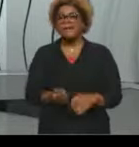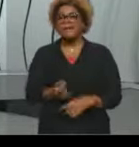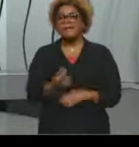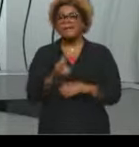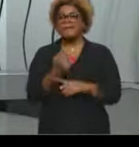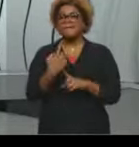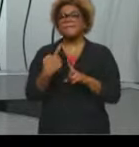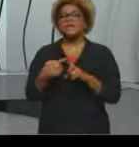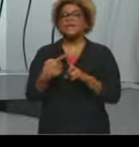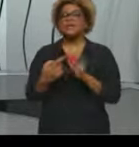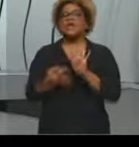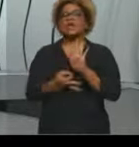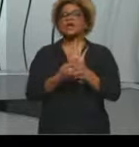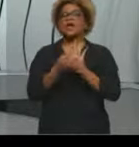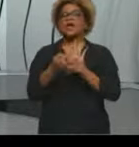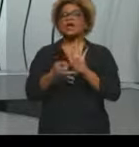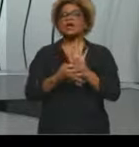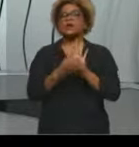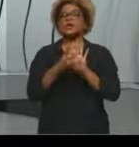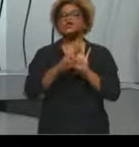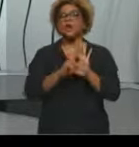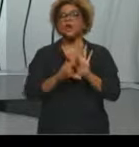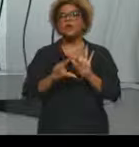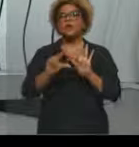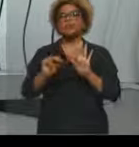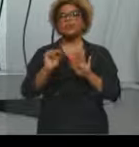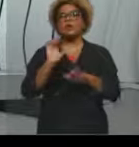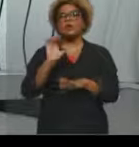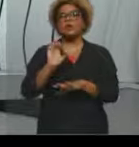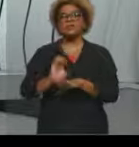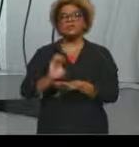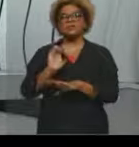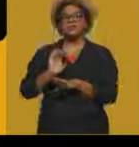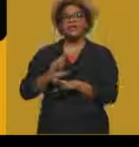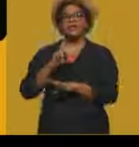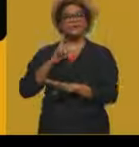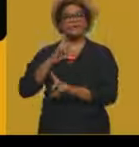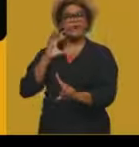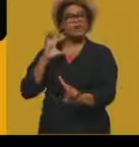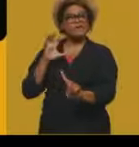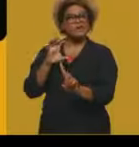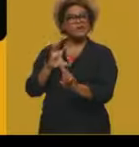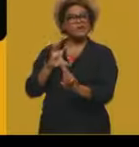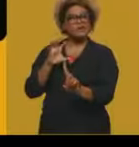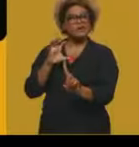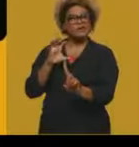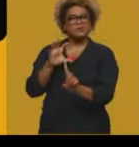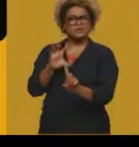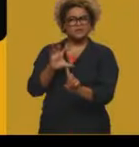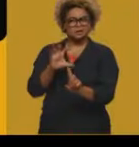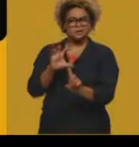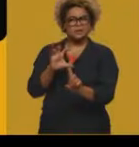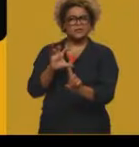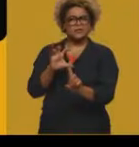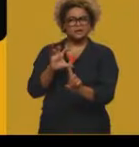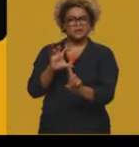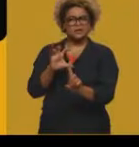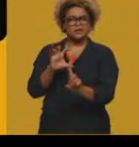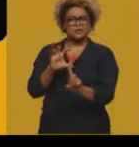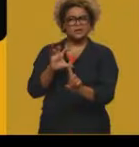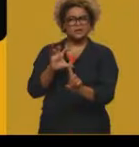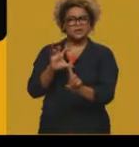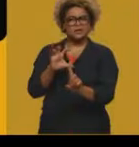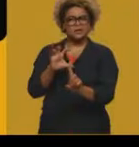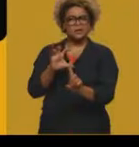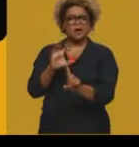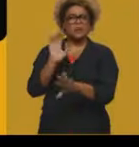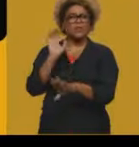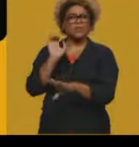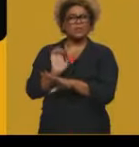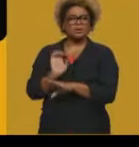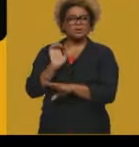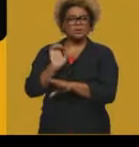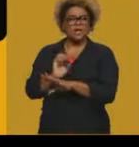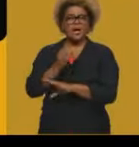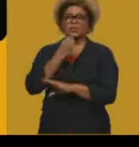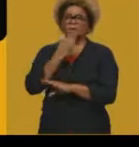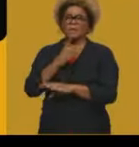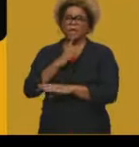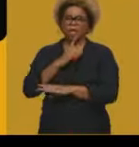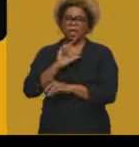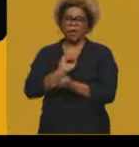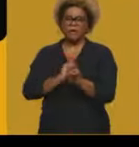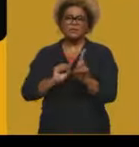esse modelo, né, que é o modelo de Estado que intervém, né, o Estado de bem-estar social, ele tem essa característica,